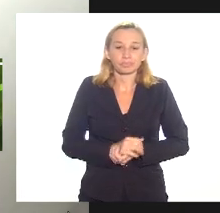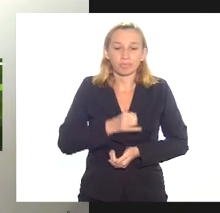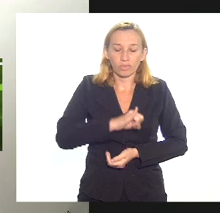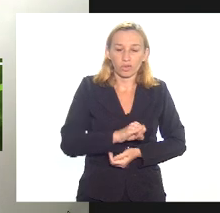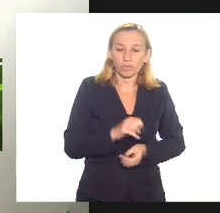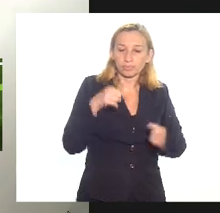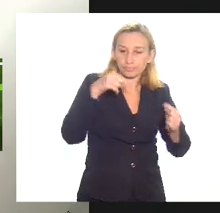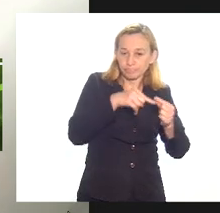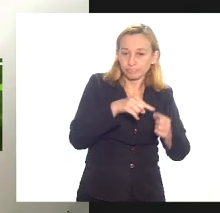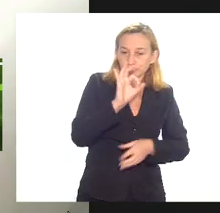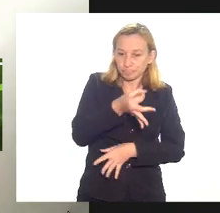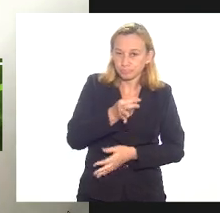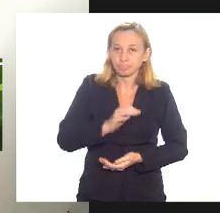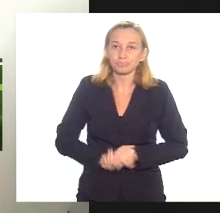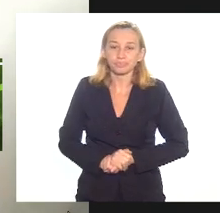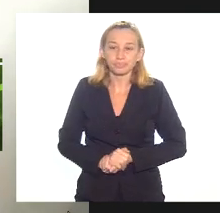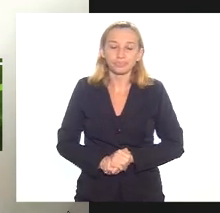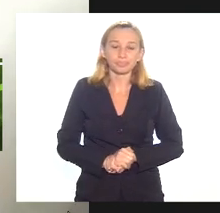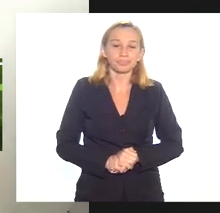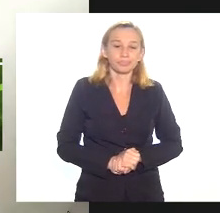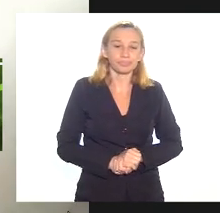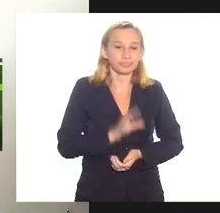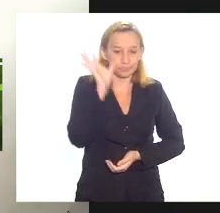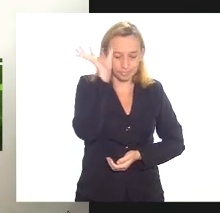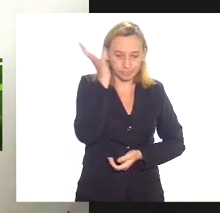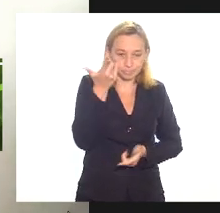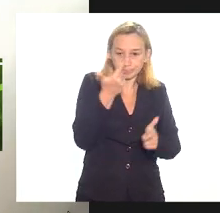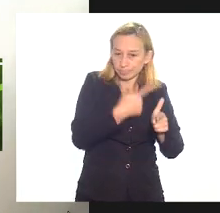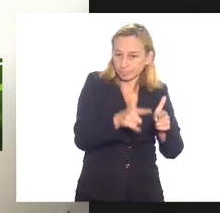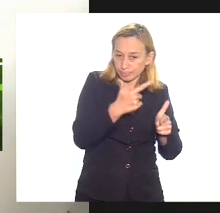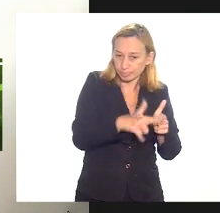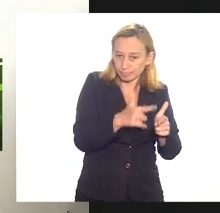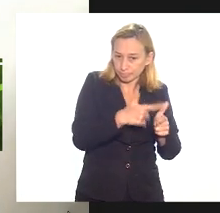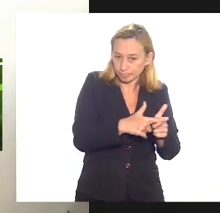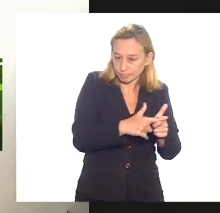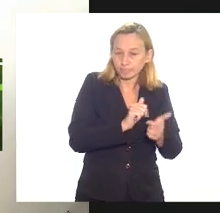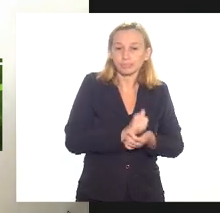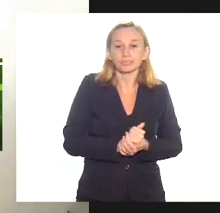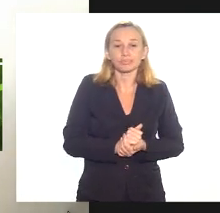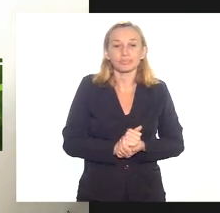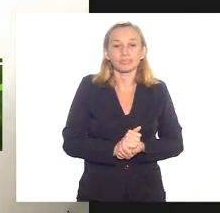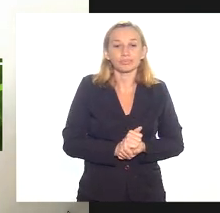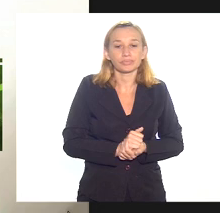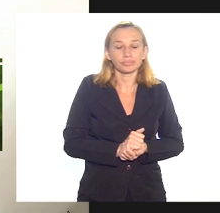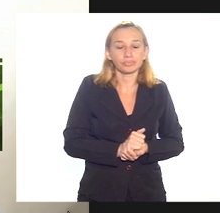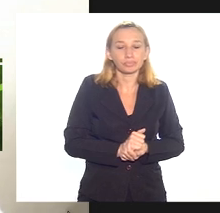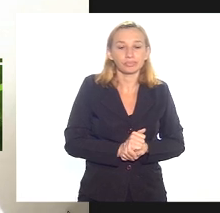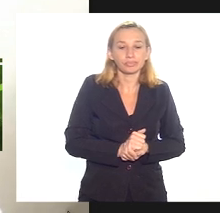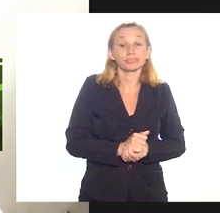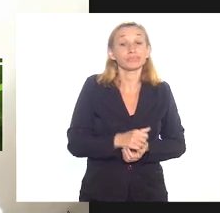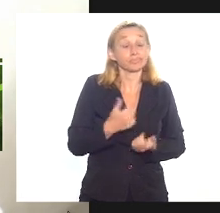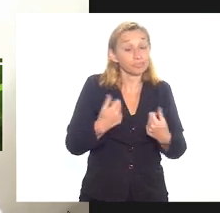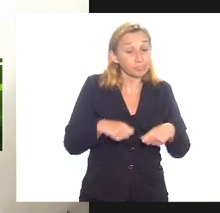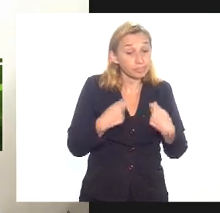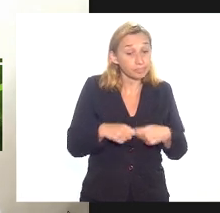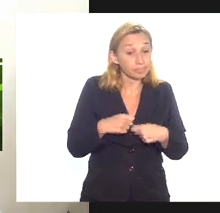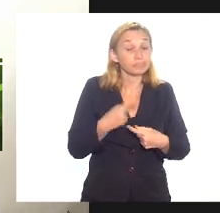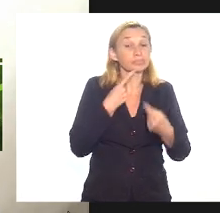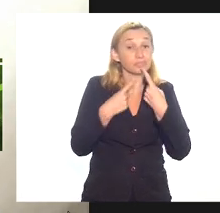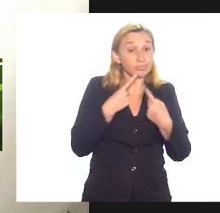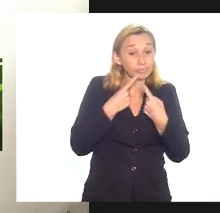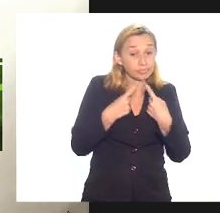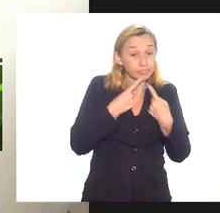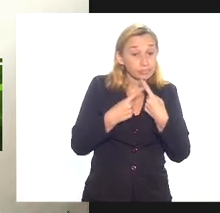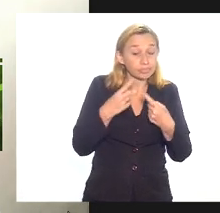objetivo de fato é solucionar o problema dos entes subnacionais a gente tem que discutir